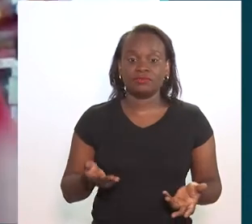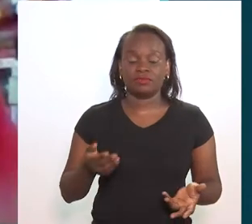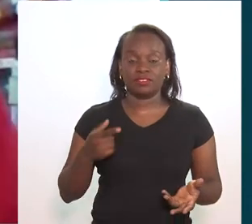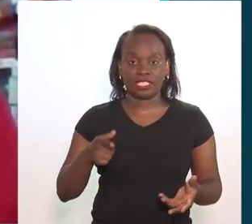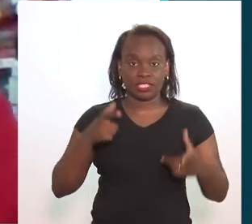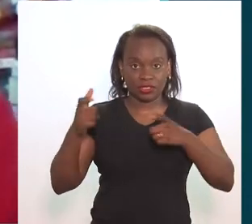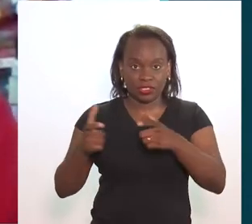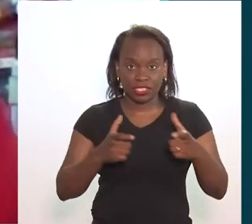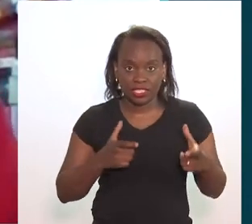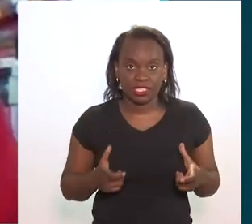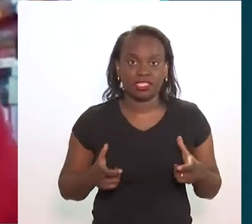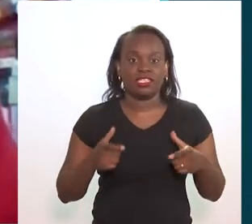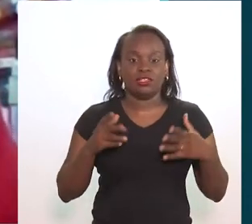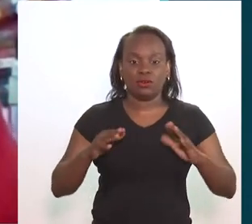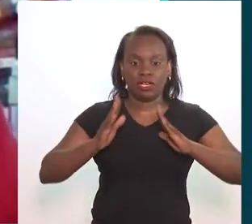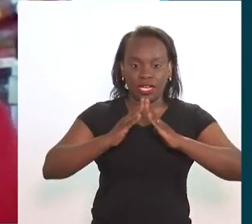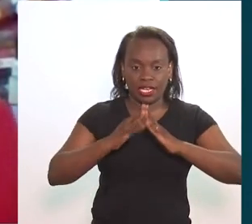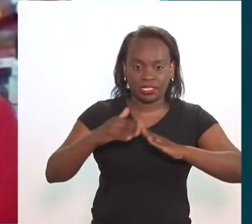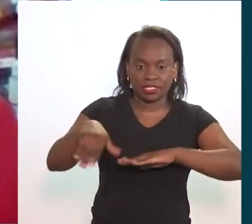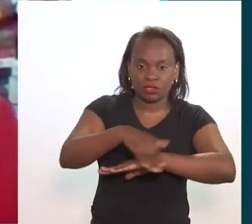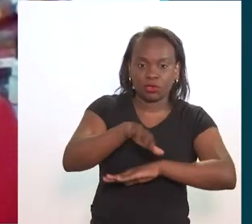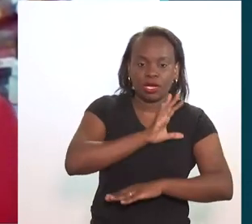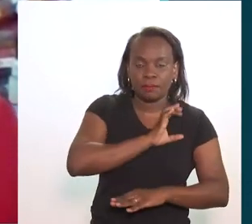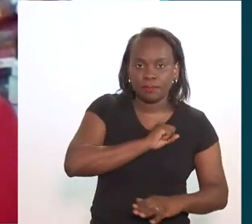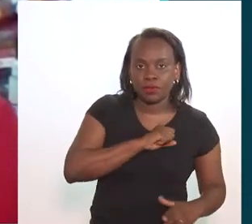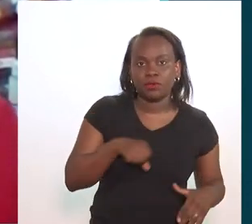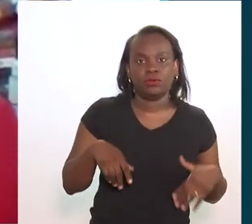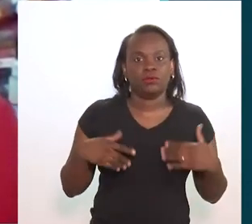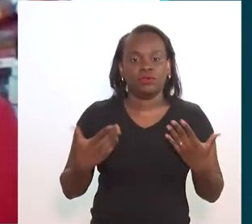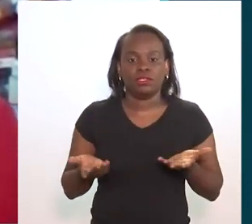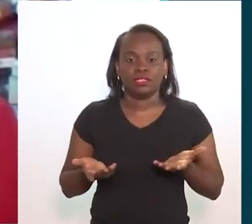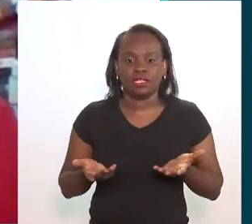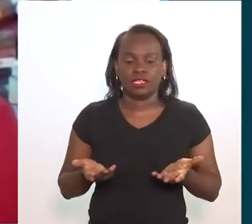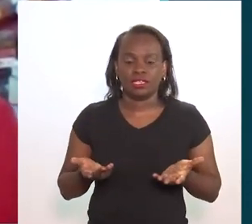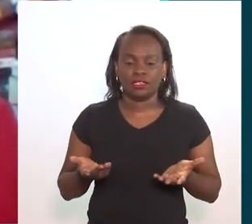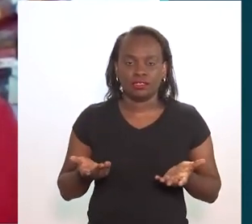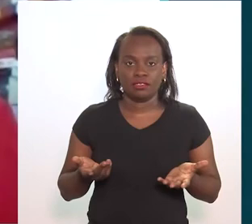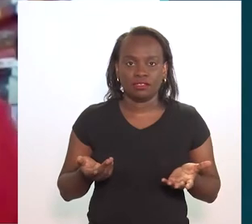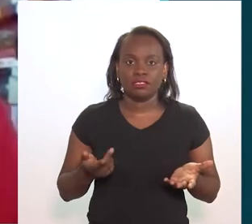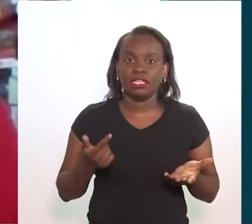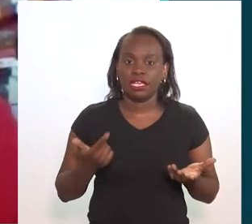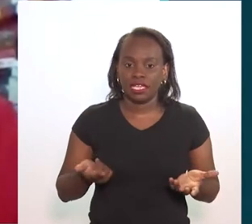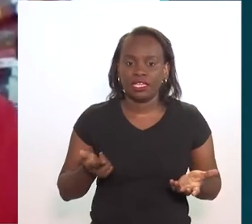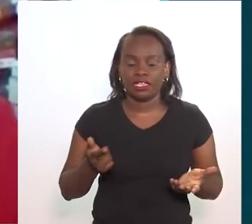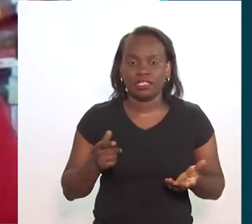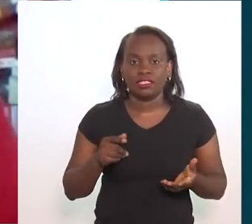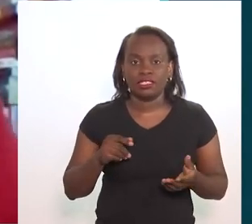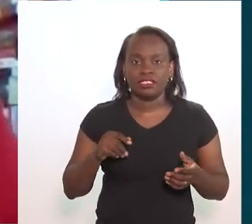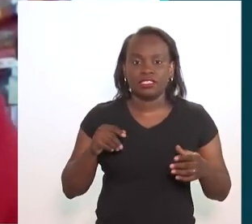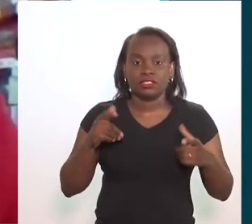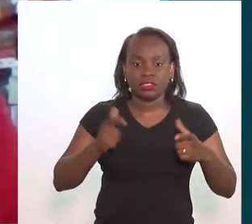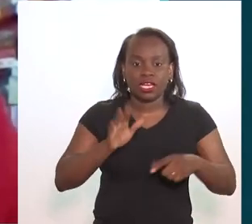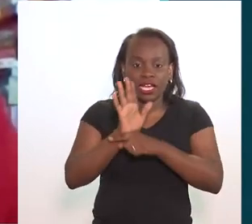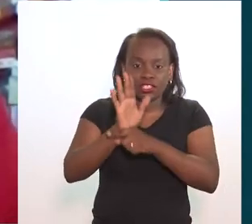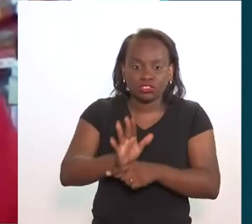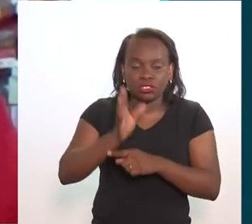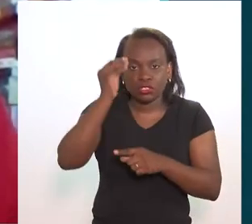muito além do que eu tinha escrito, né? Então, esses lugares, como a Casa da Rua do Amor,